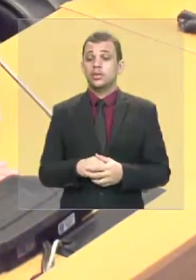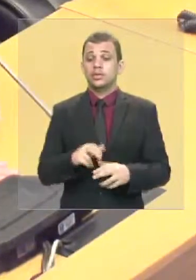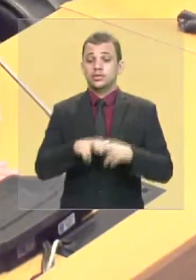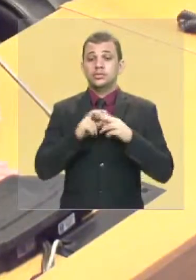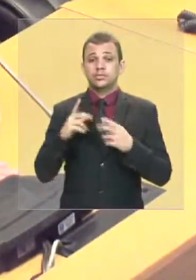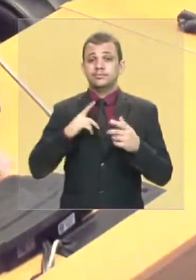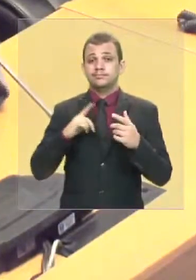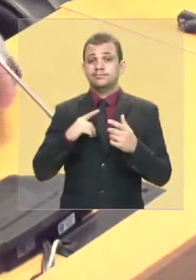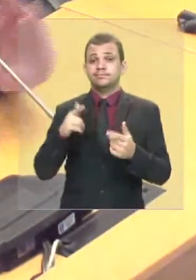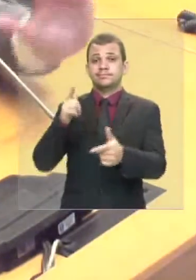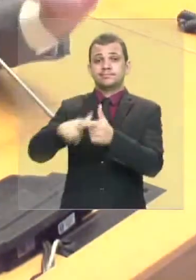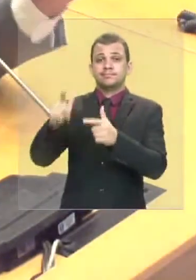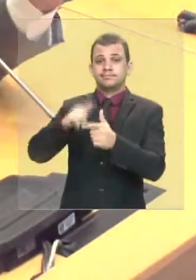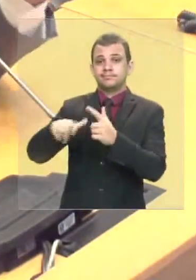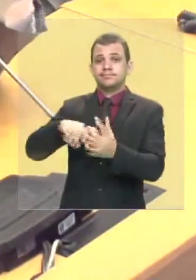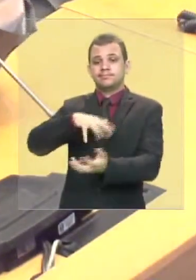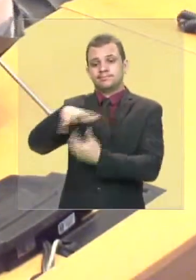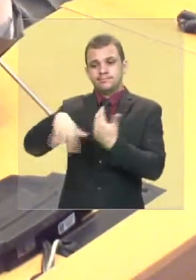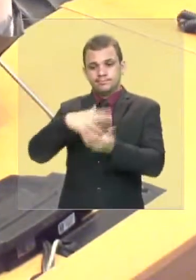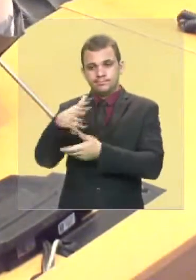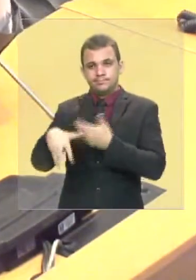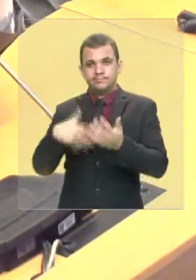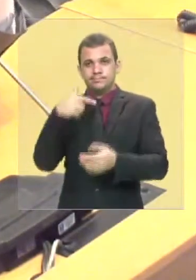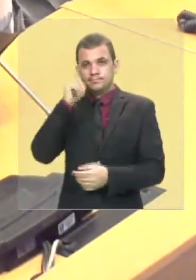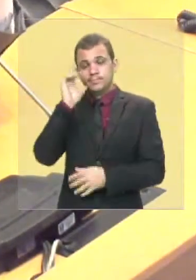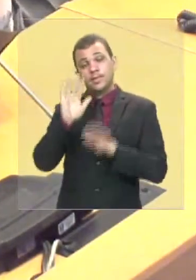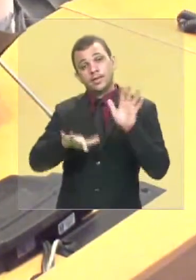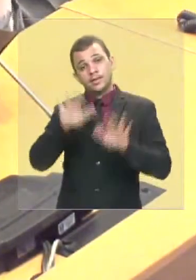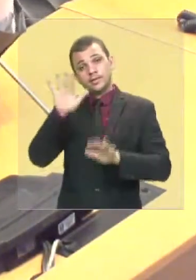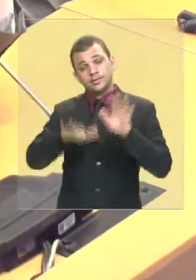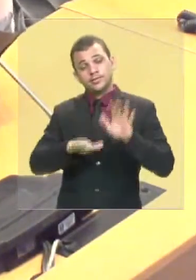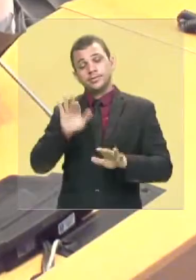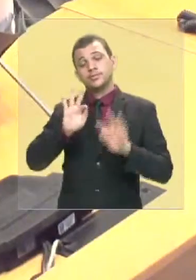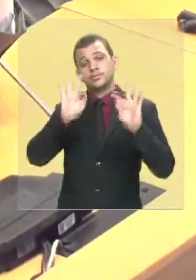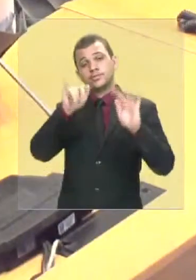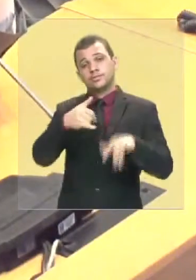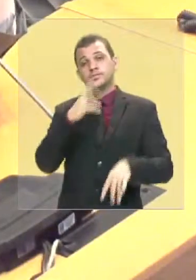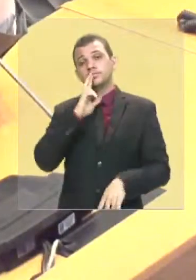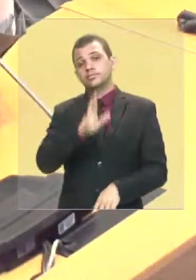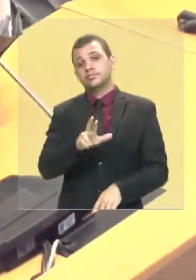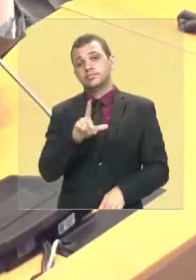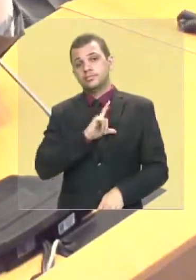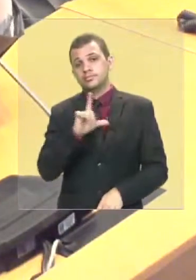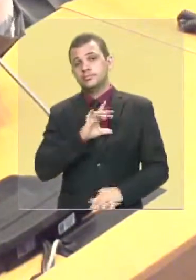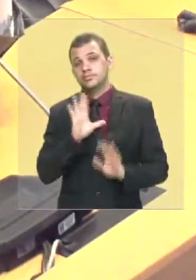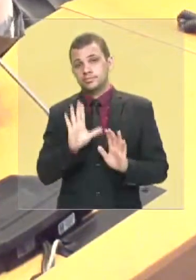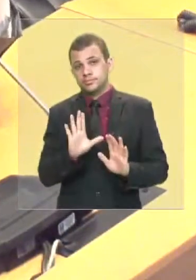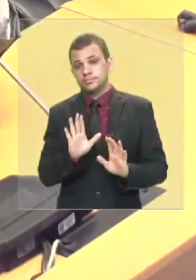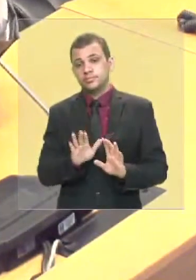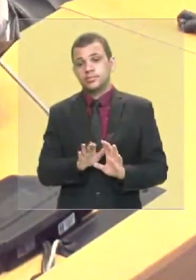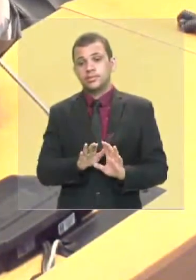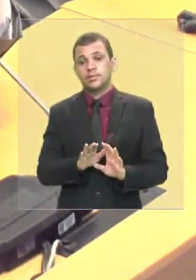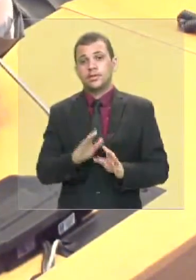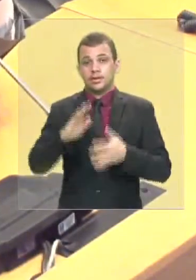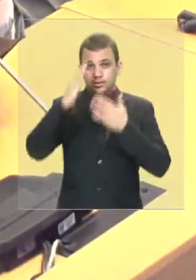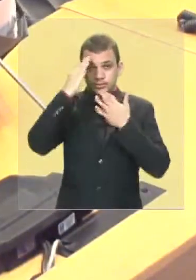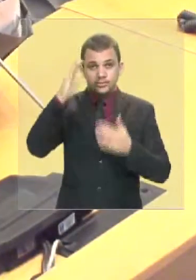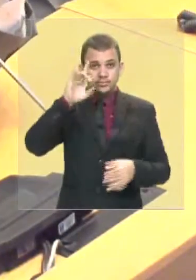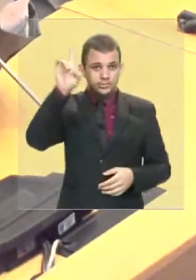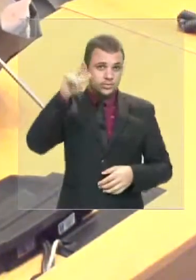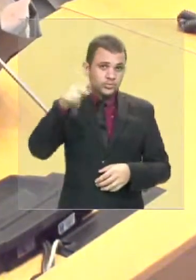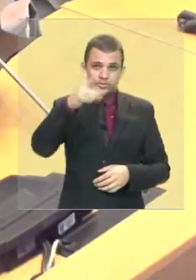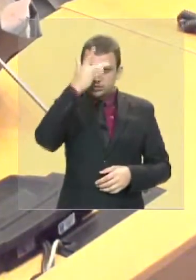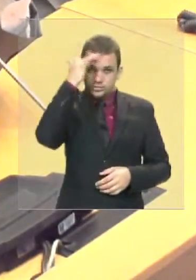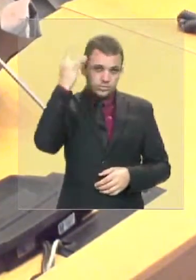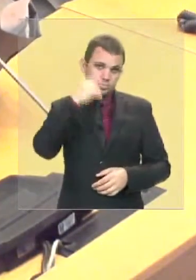e tudo, talvez a gente tenha uma luz no fim do turno, deputado Edilácio. Graças a Deus que não teve óbitos,